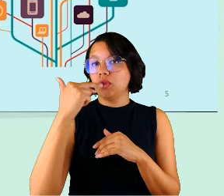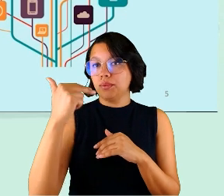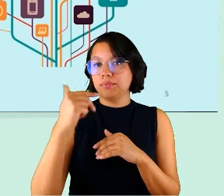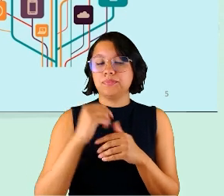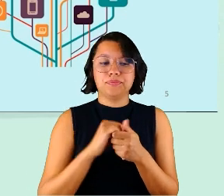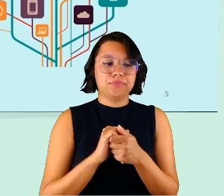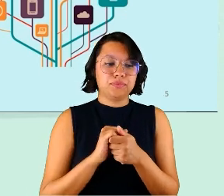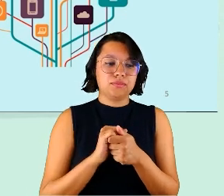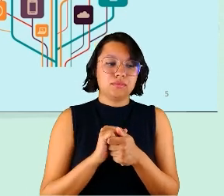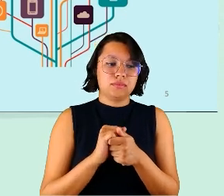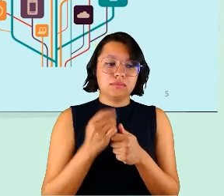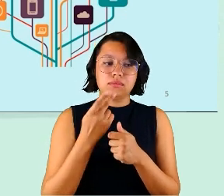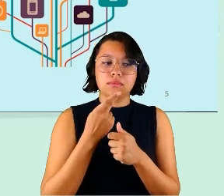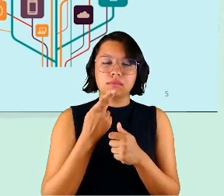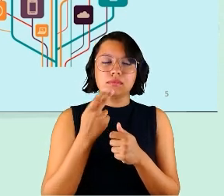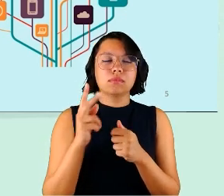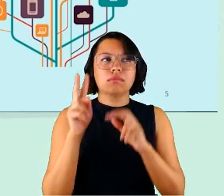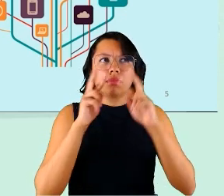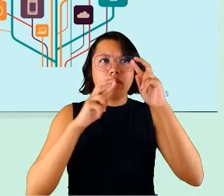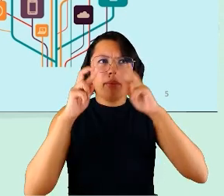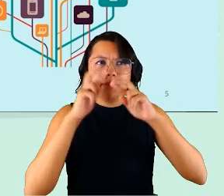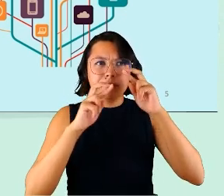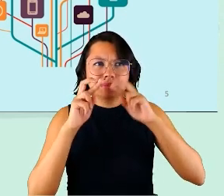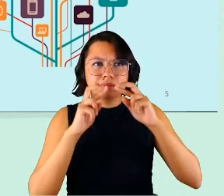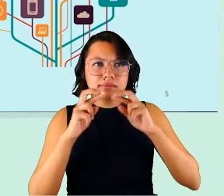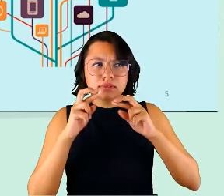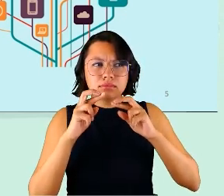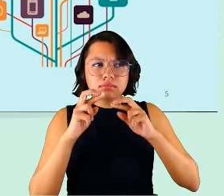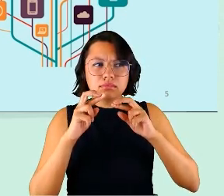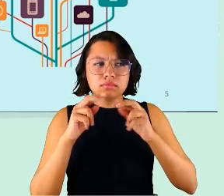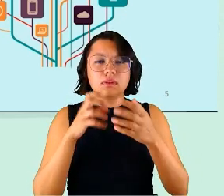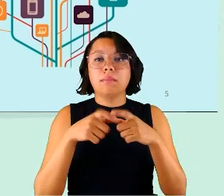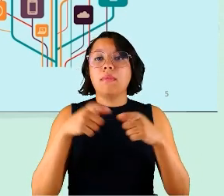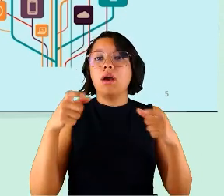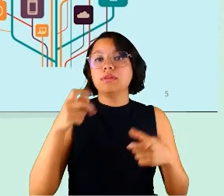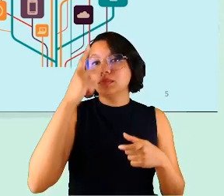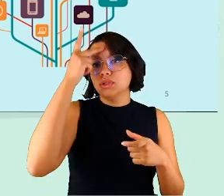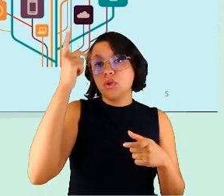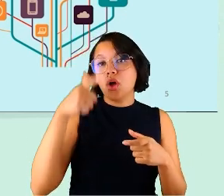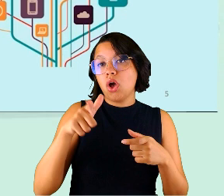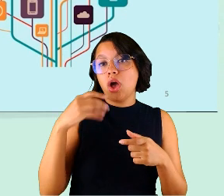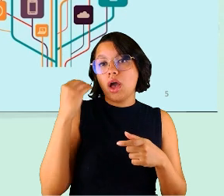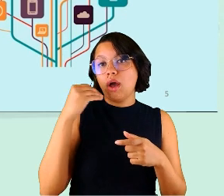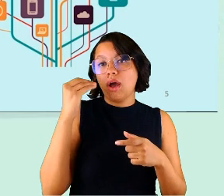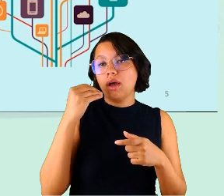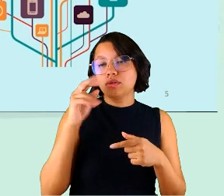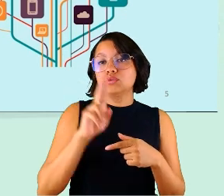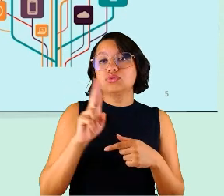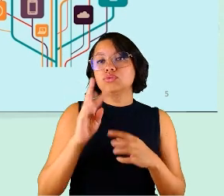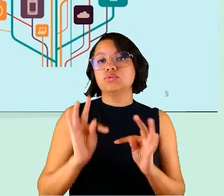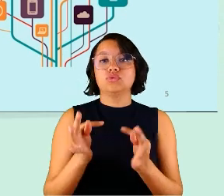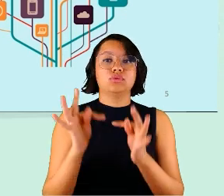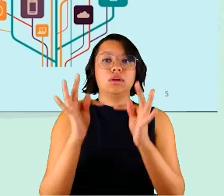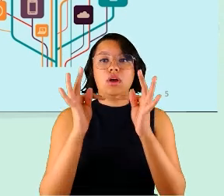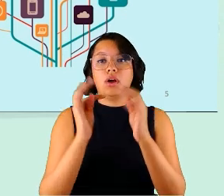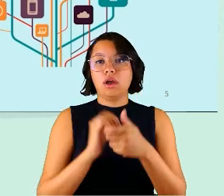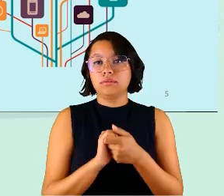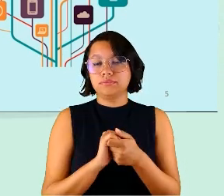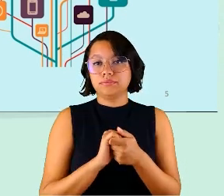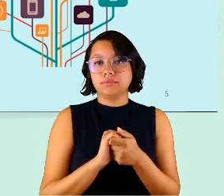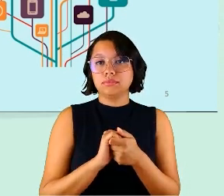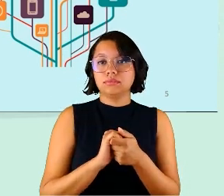Aí, o que a gente começa a observar é que a maior parte das pessoas não tinha experiência no uso de tecnologias,